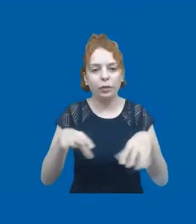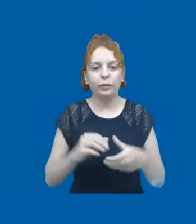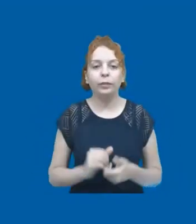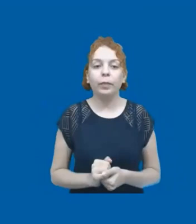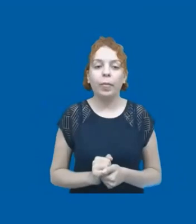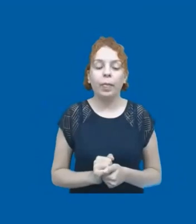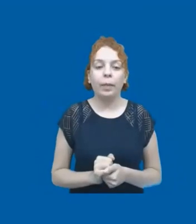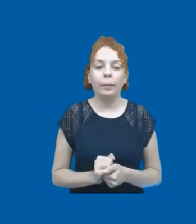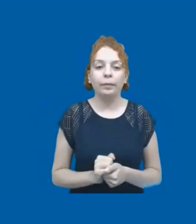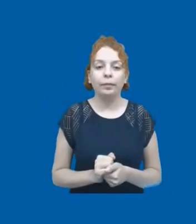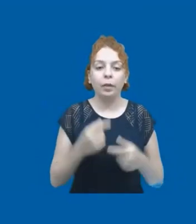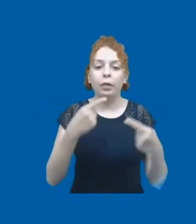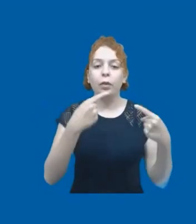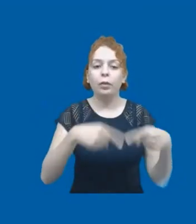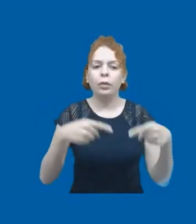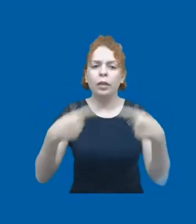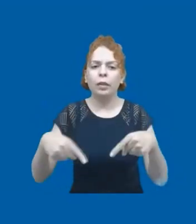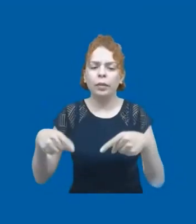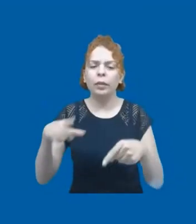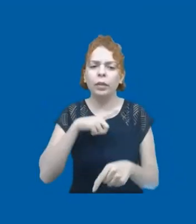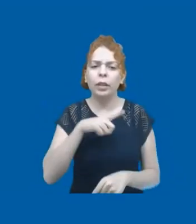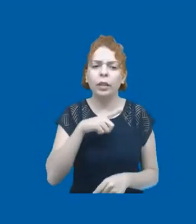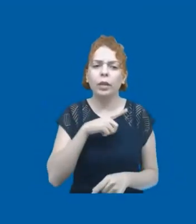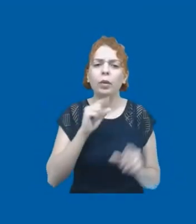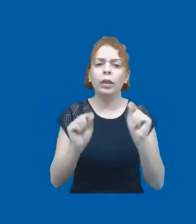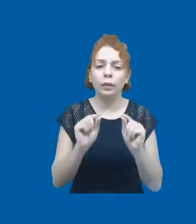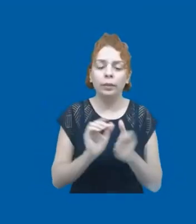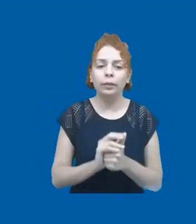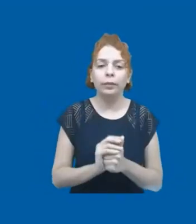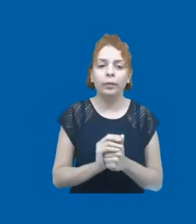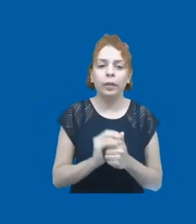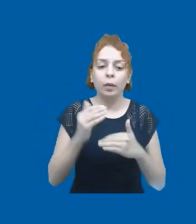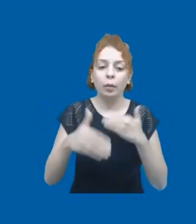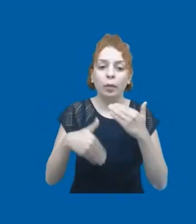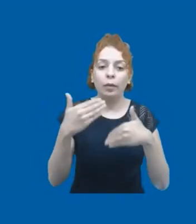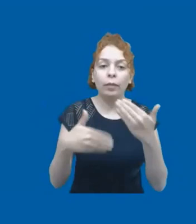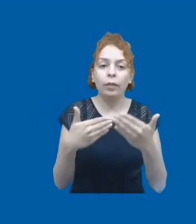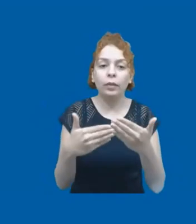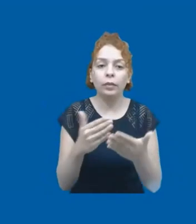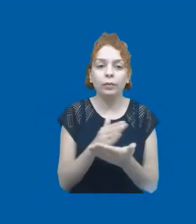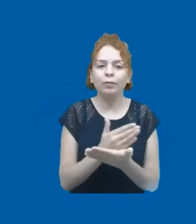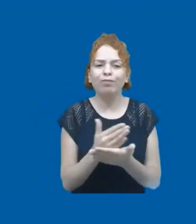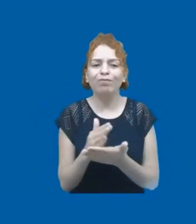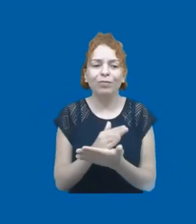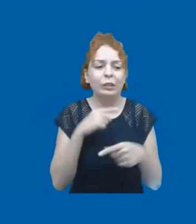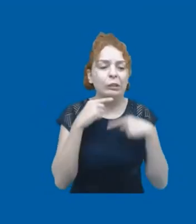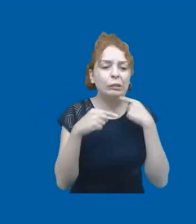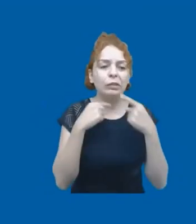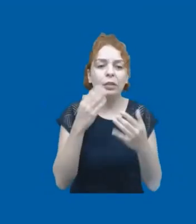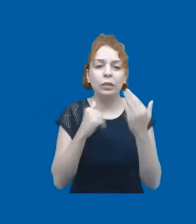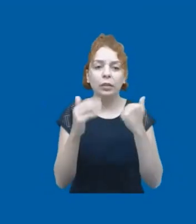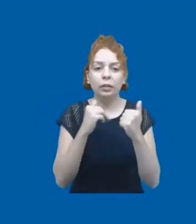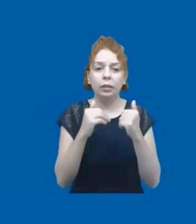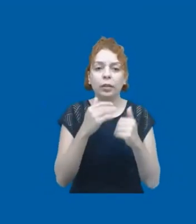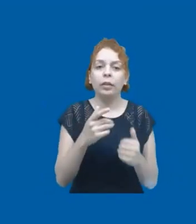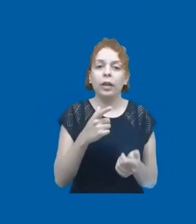Parte dos grandes desafios que temos pela frente é, por exemplo, o avanço da insegurança alimentar. As pessoas têm acesso